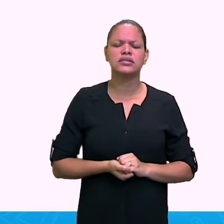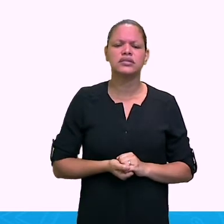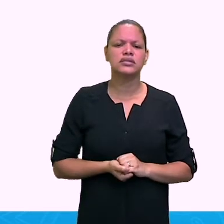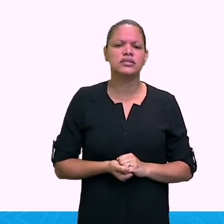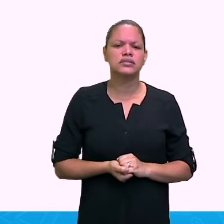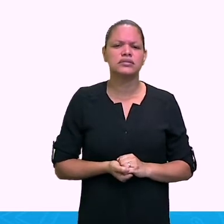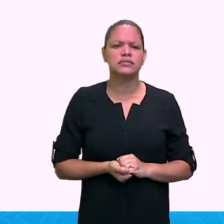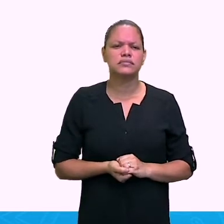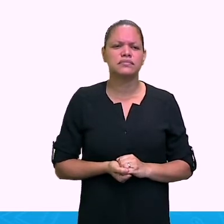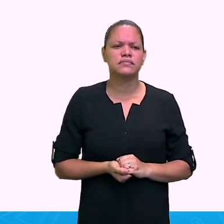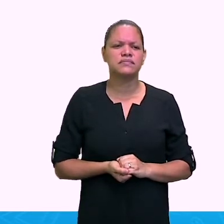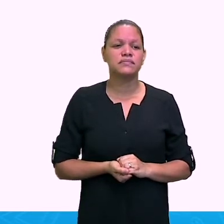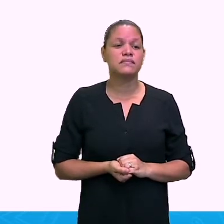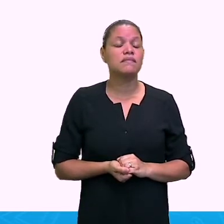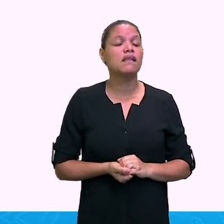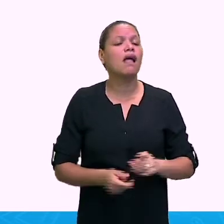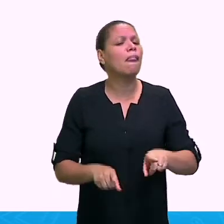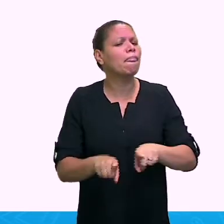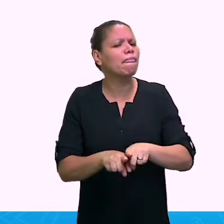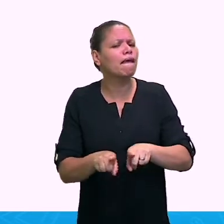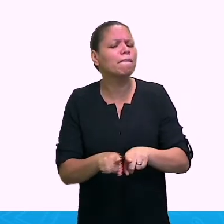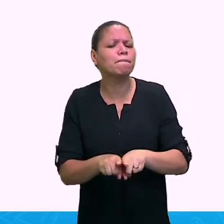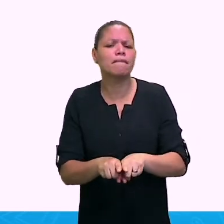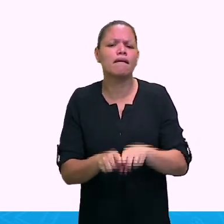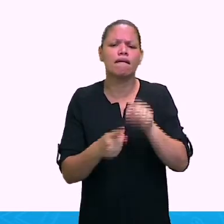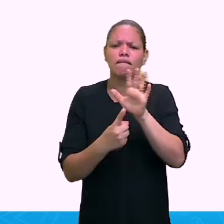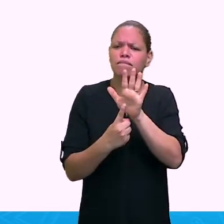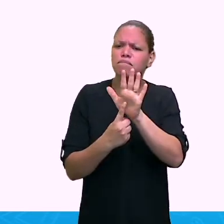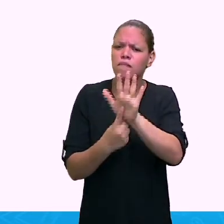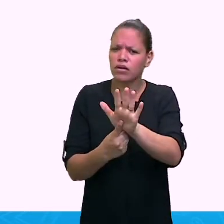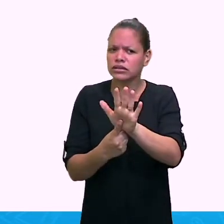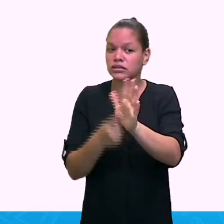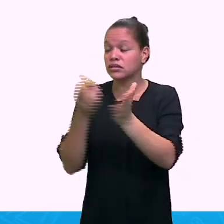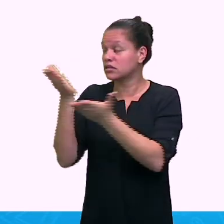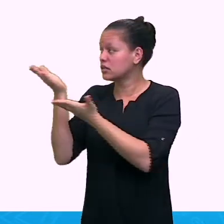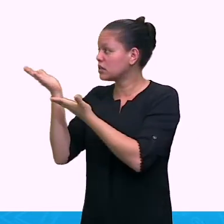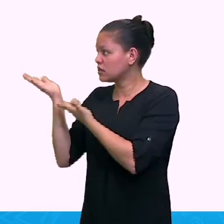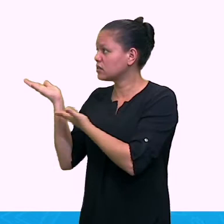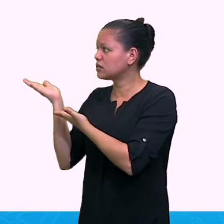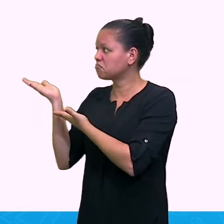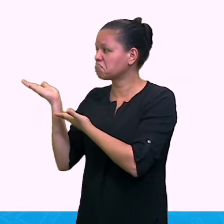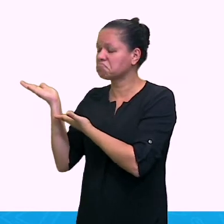opção também de você falar que você gosta de tocar violão, ok?